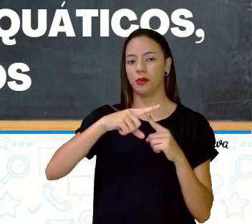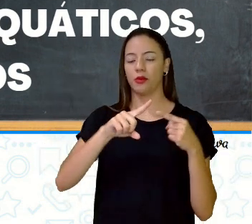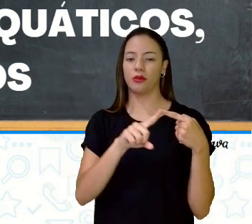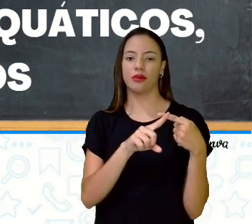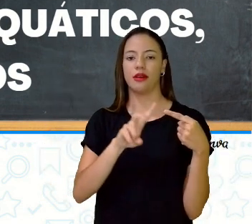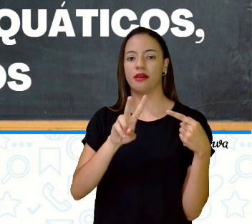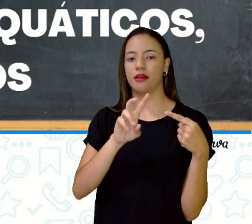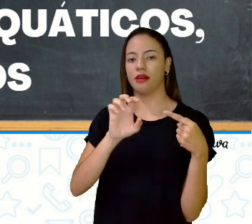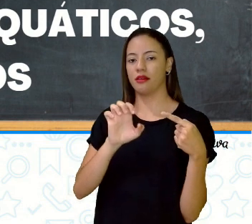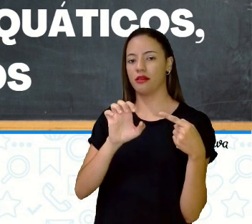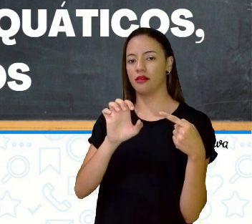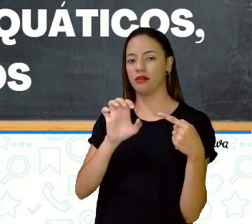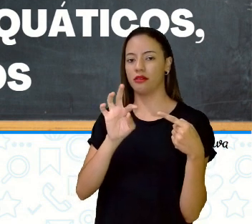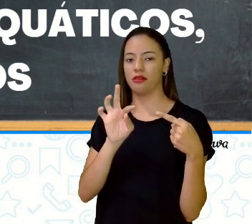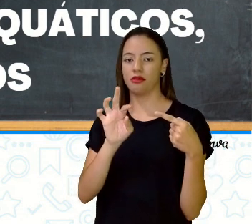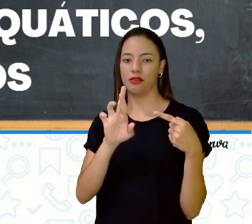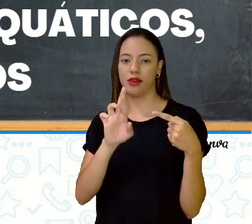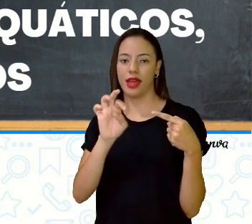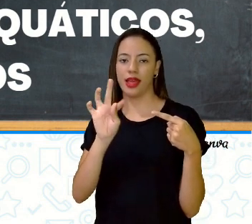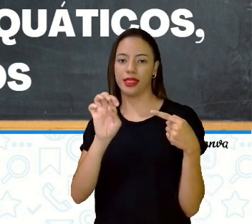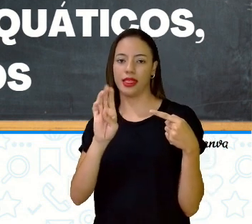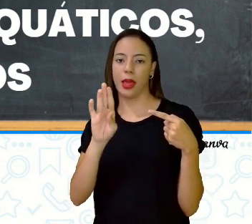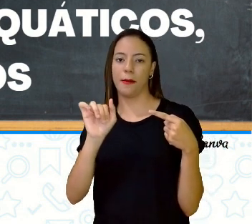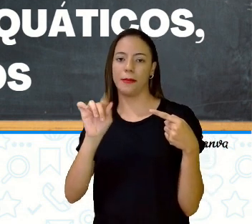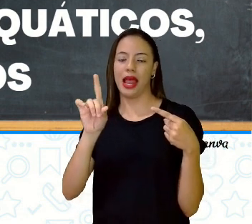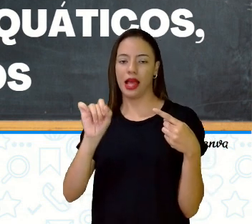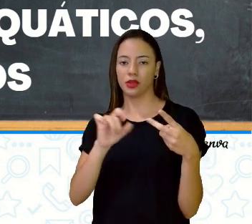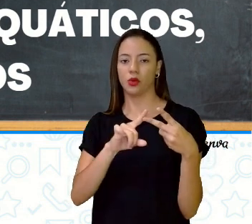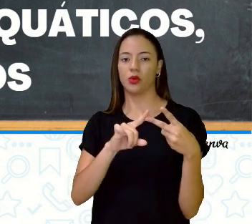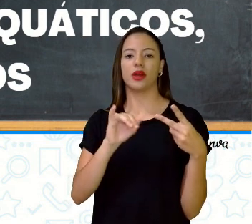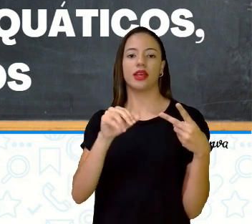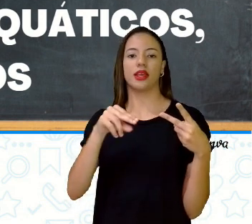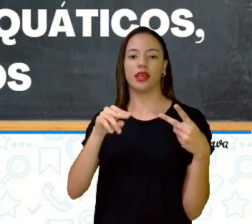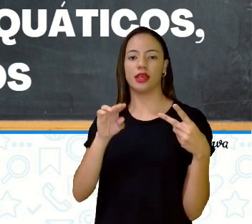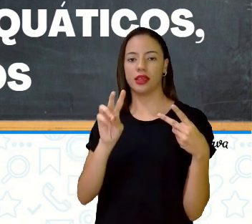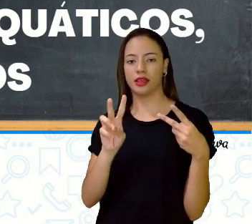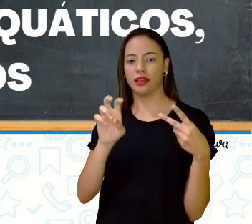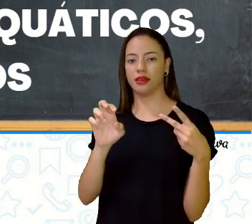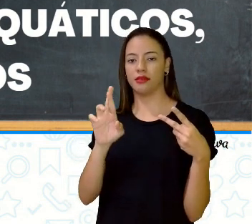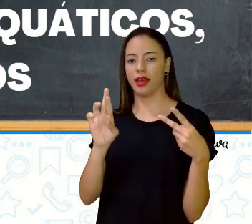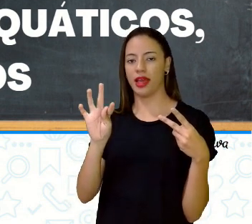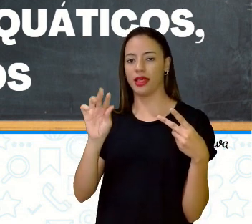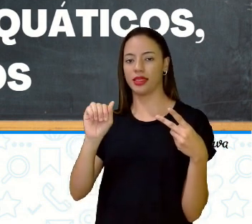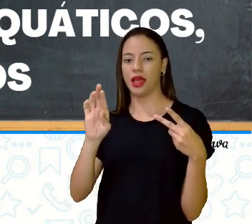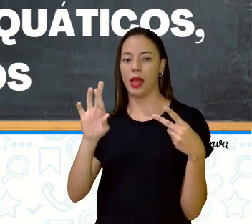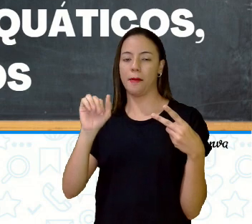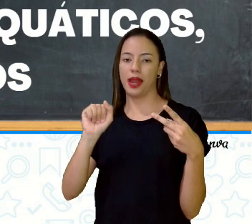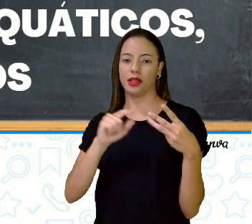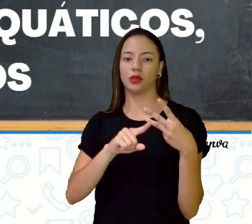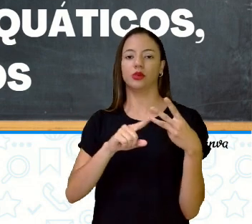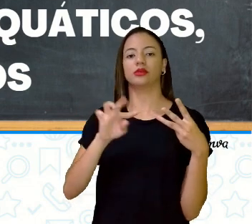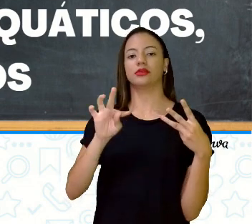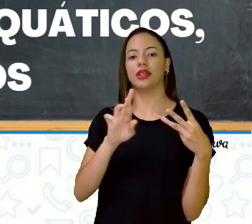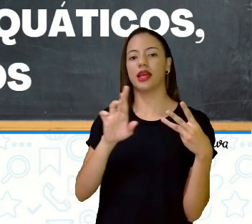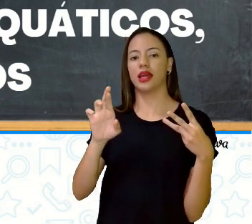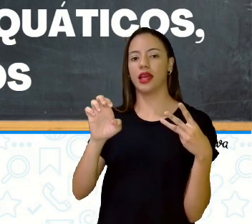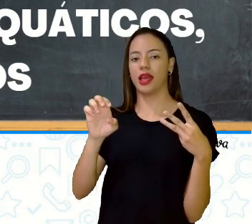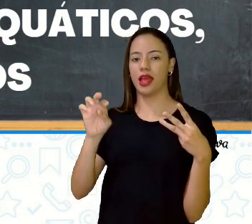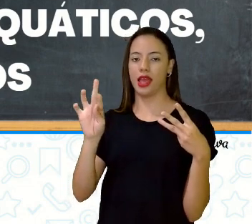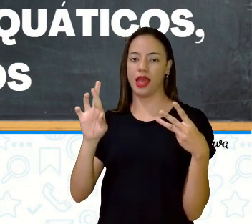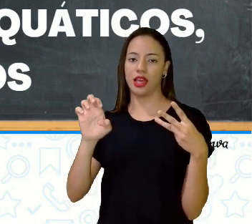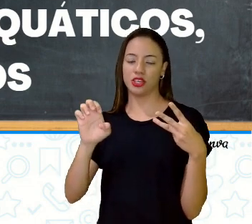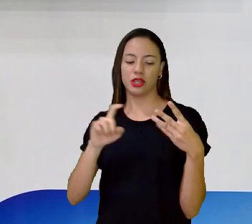invertebrados, selvagens, domésticos, terrestres, aquáticos e aéreos.